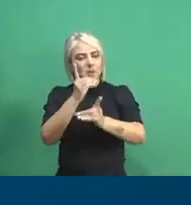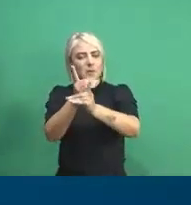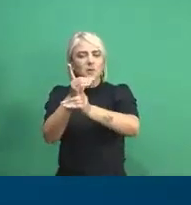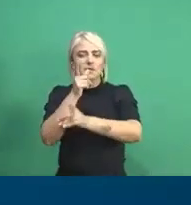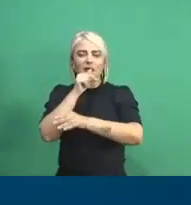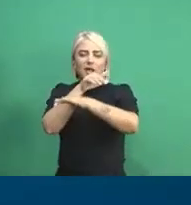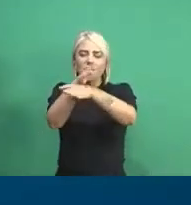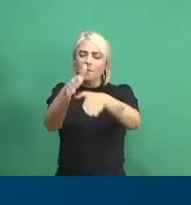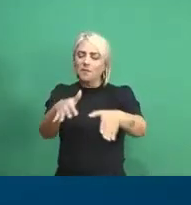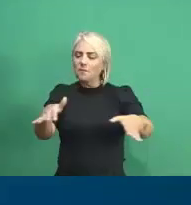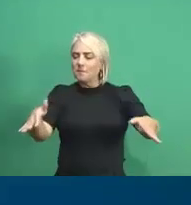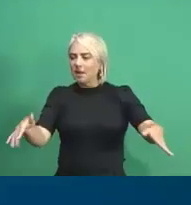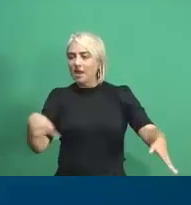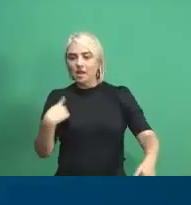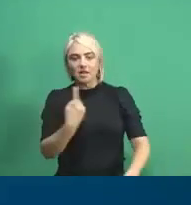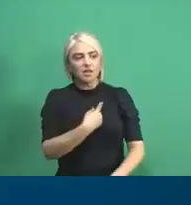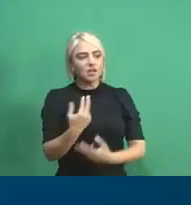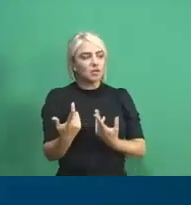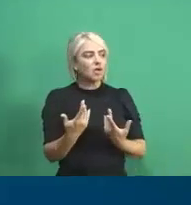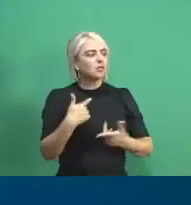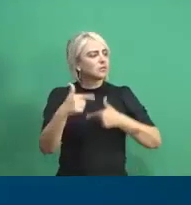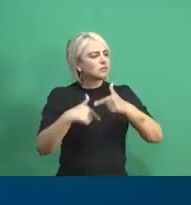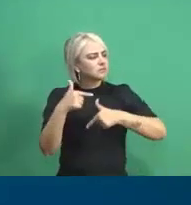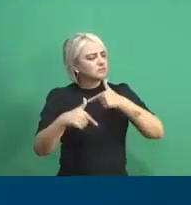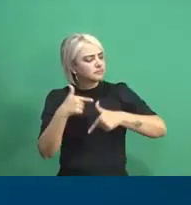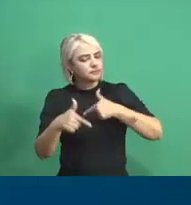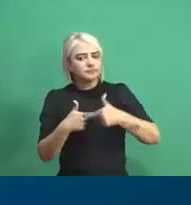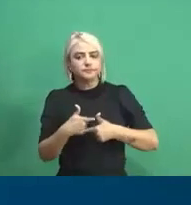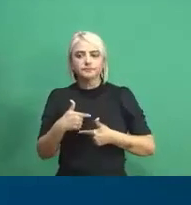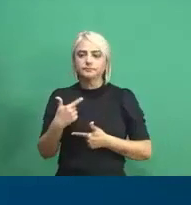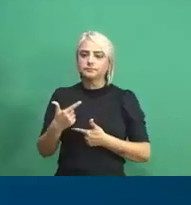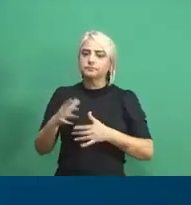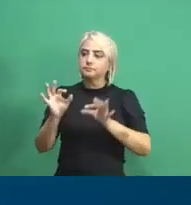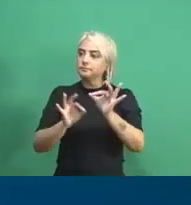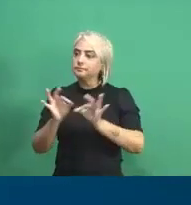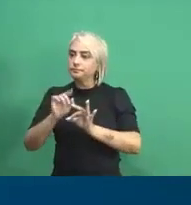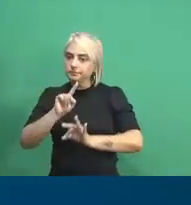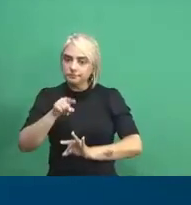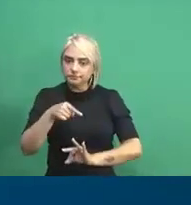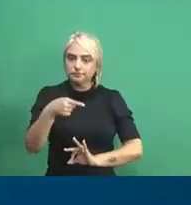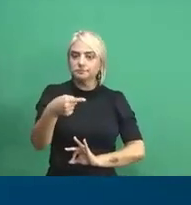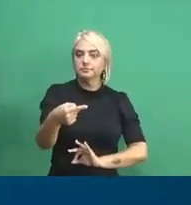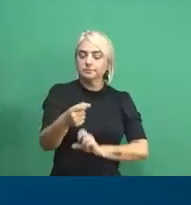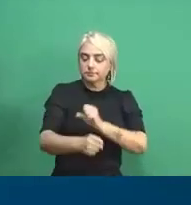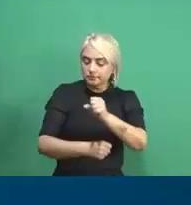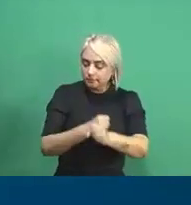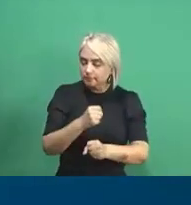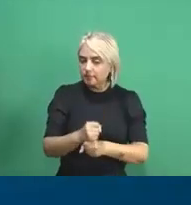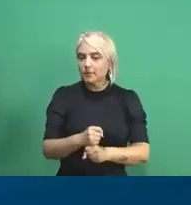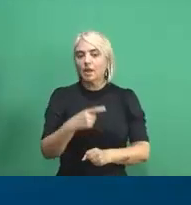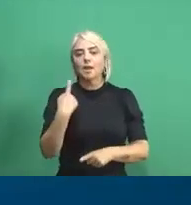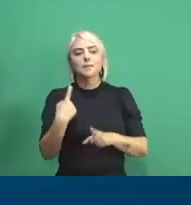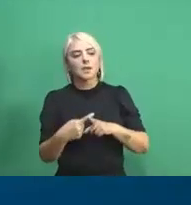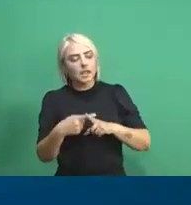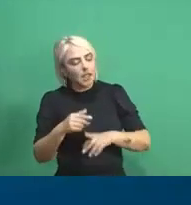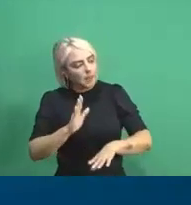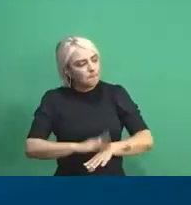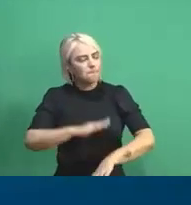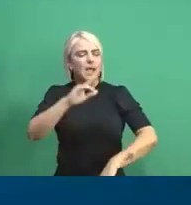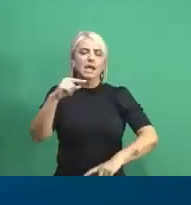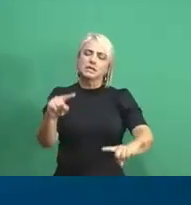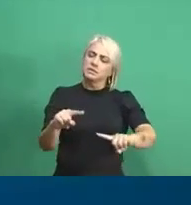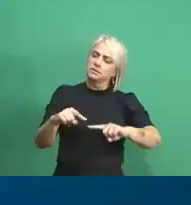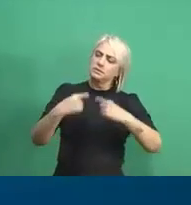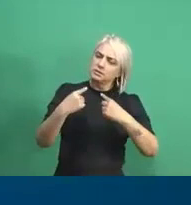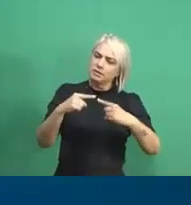Assim mesmo somos nós. A gente, quando termina um trabalho desse, a gente já vai se preparando para o próximo ano, porque a gente vai ter mais desafios